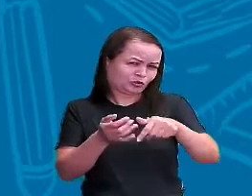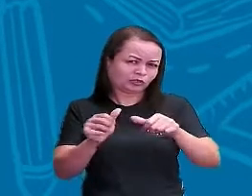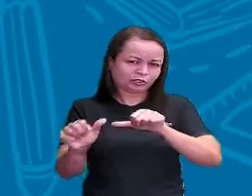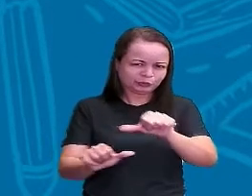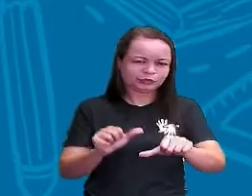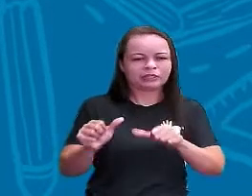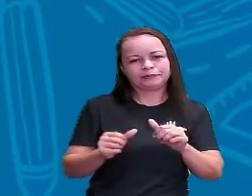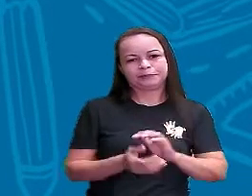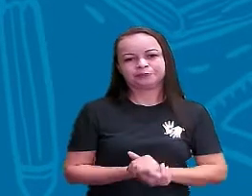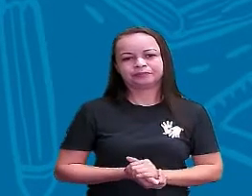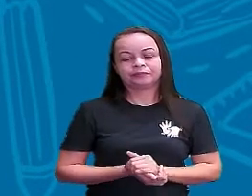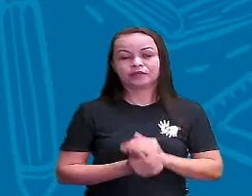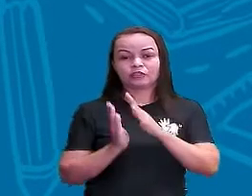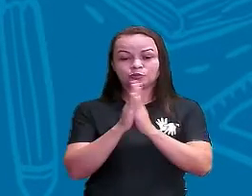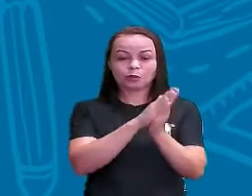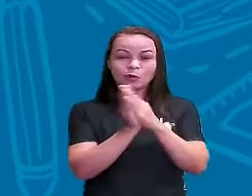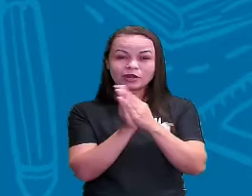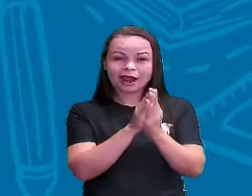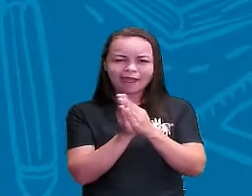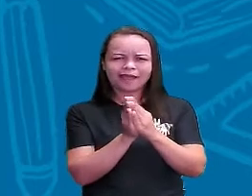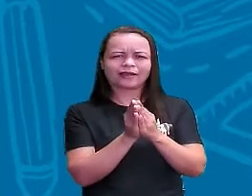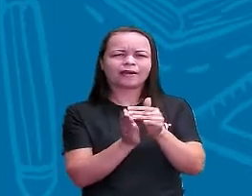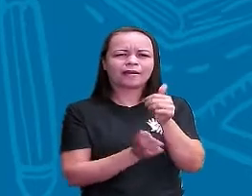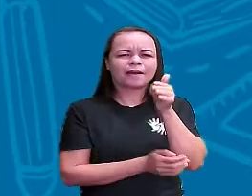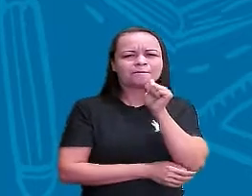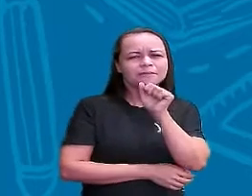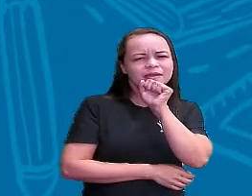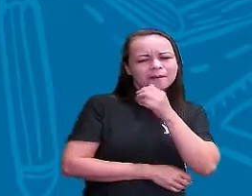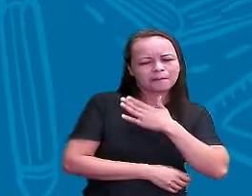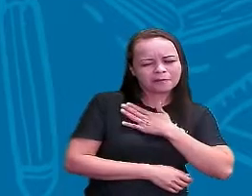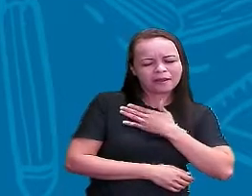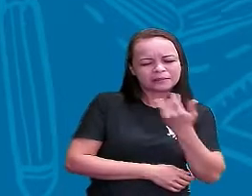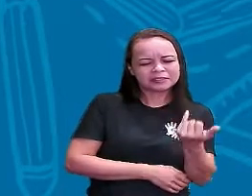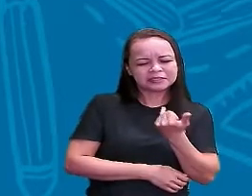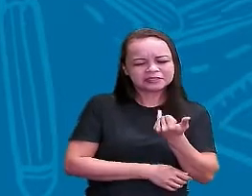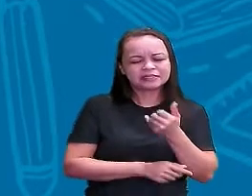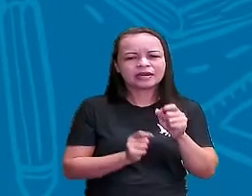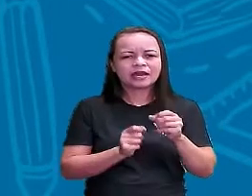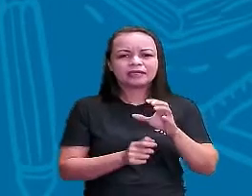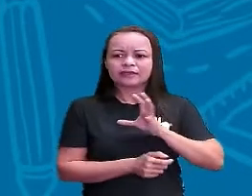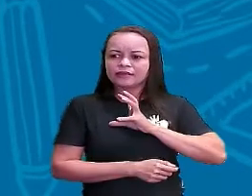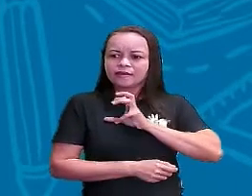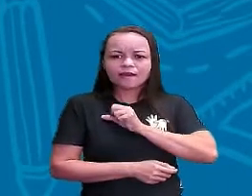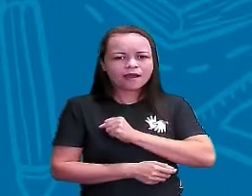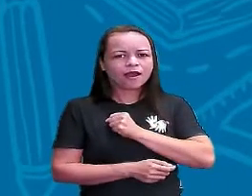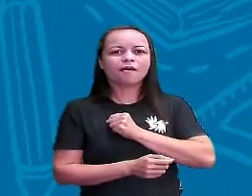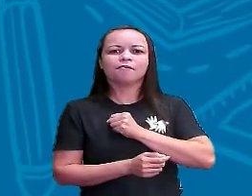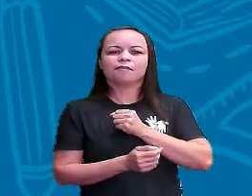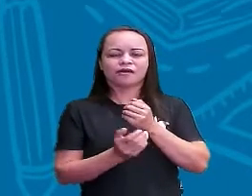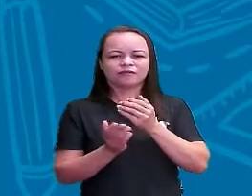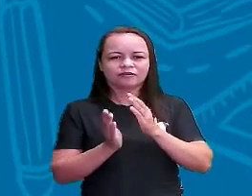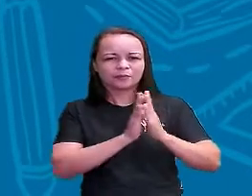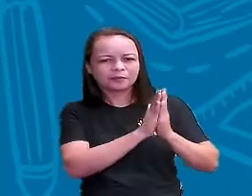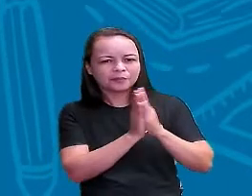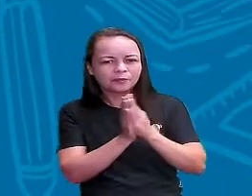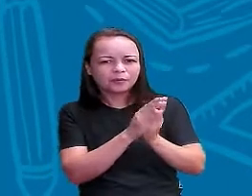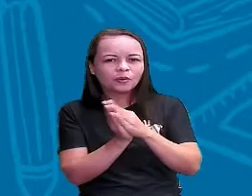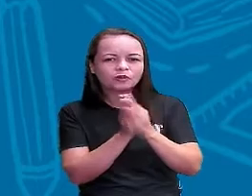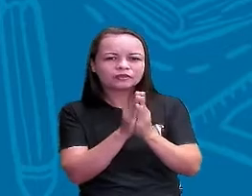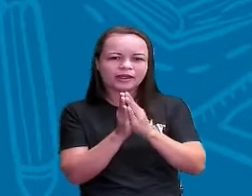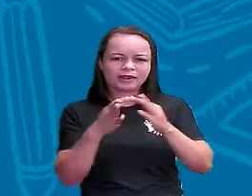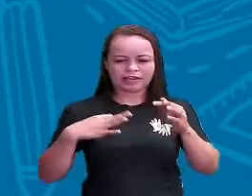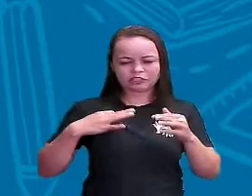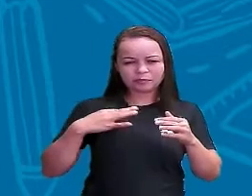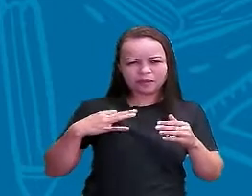bonecas Minha mãe dizia que amava Diz, né? Que ama bonecas de pano Hoje em dia tem as